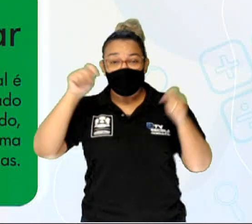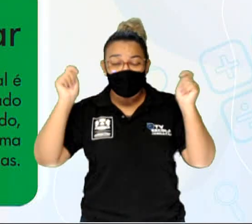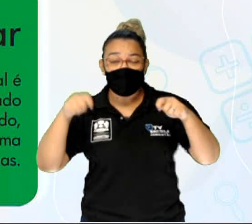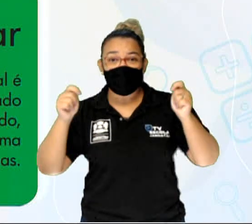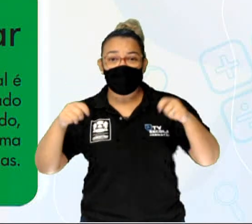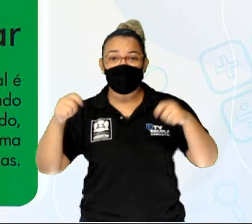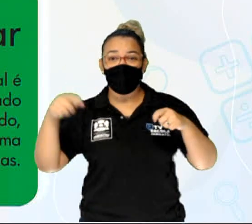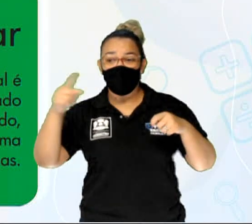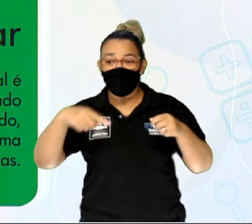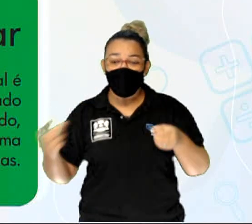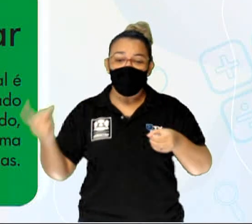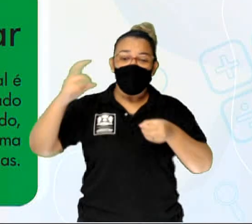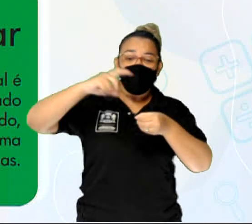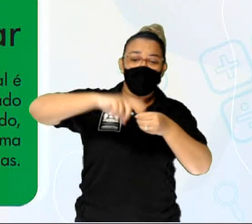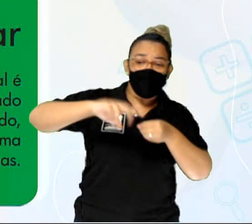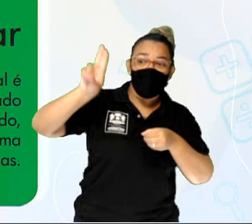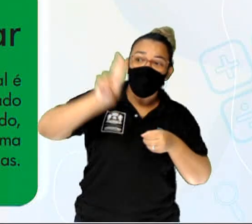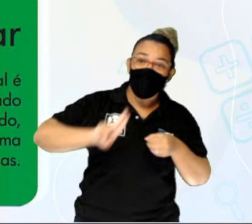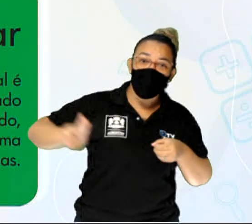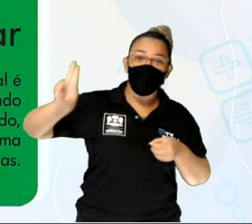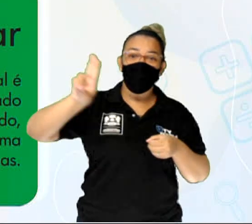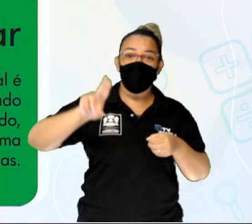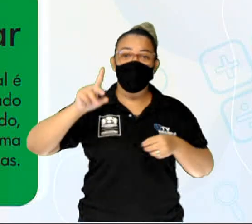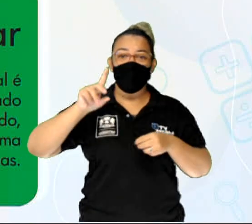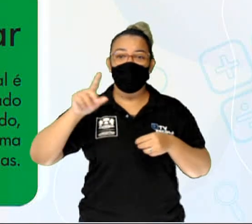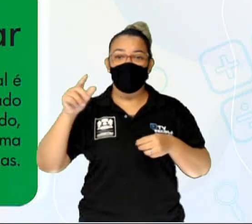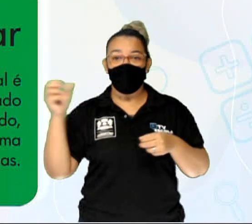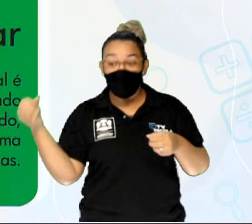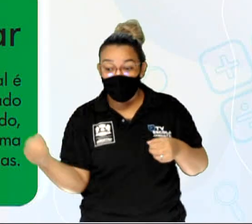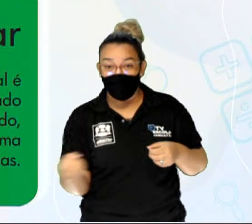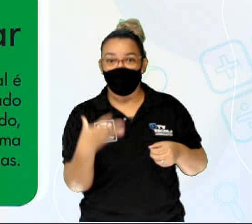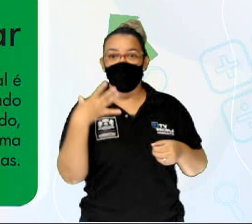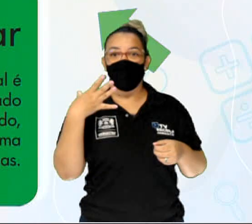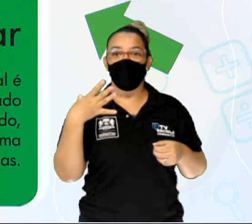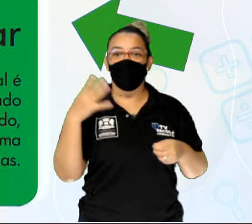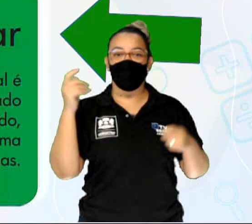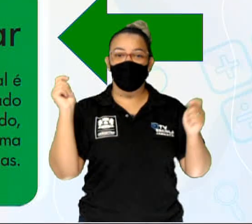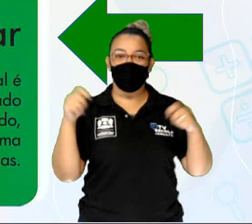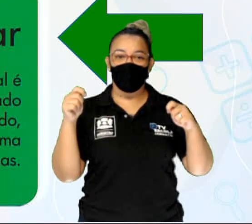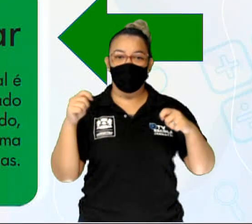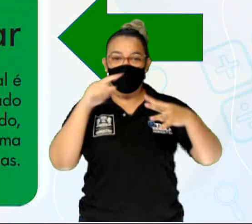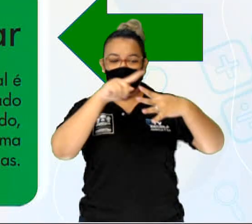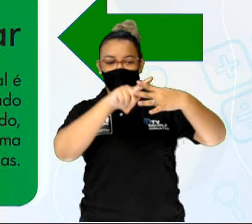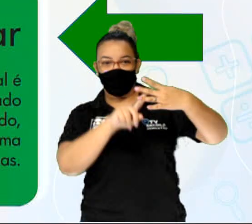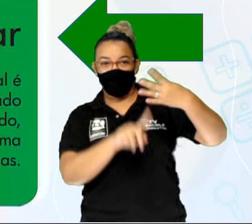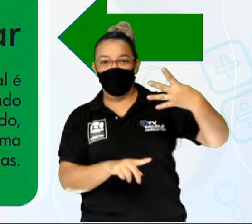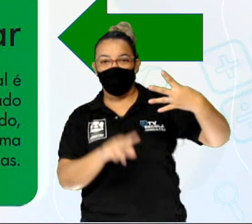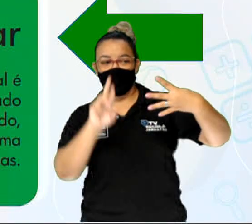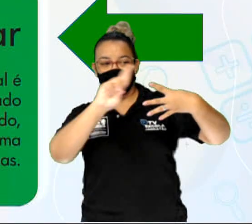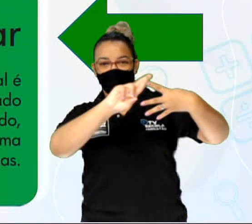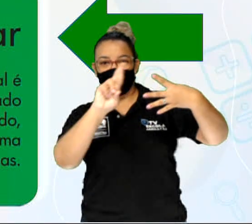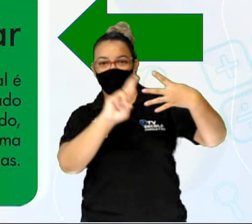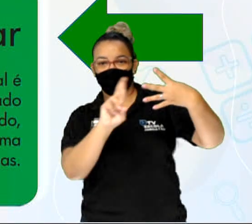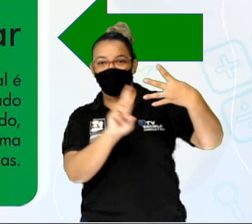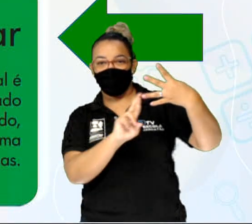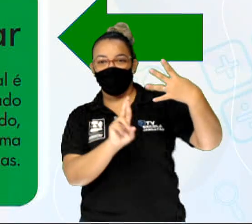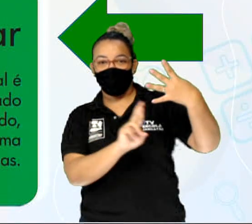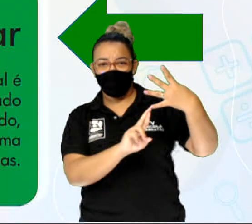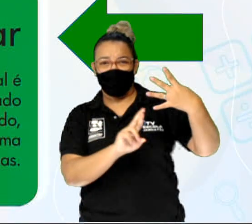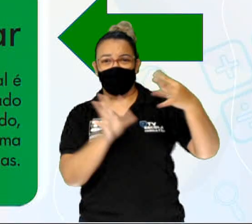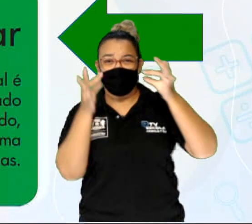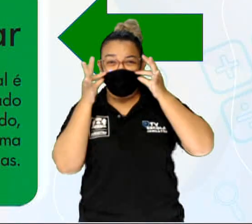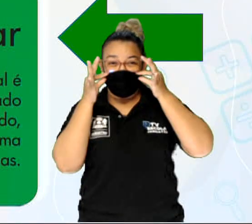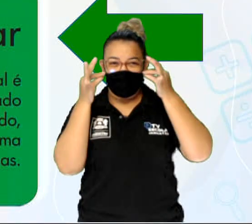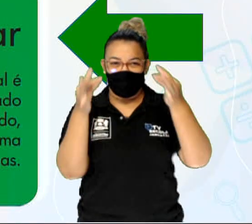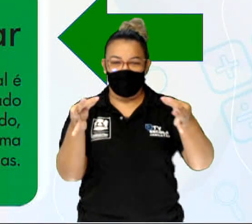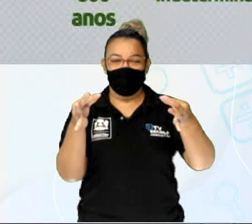vai voltar a ser um outro produto. E é, de uma forma, muito interessante a questão